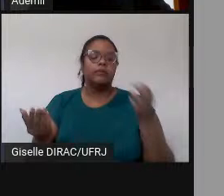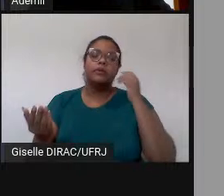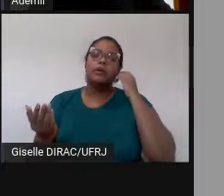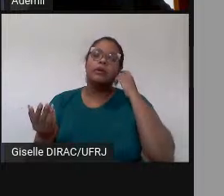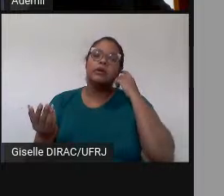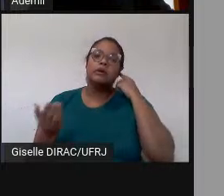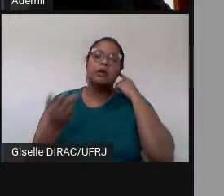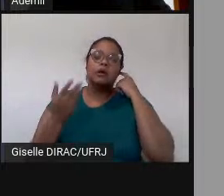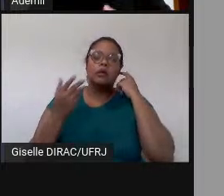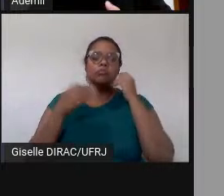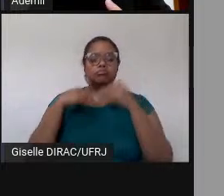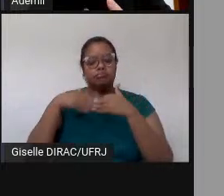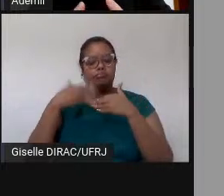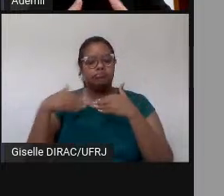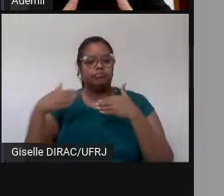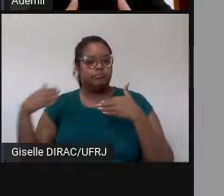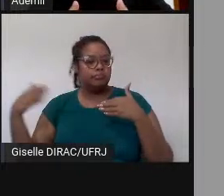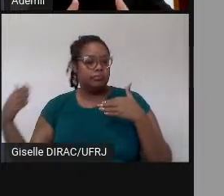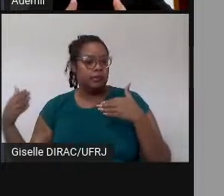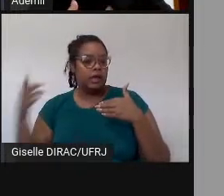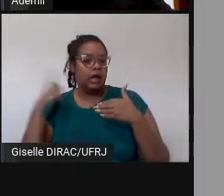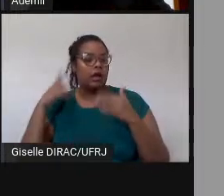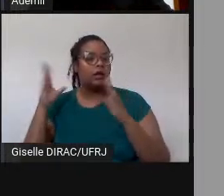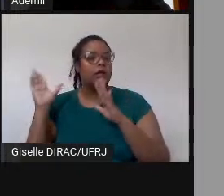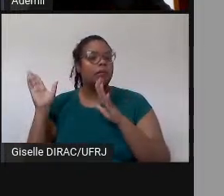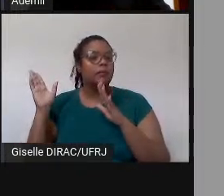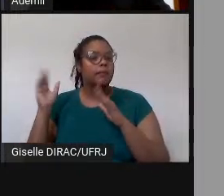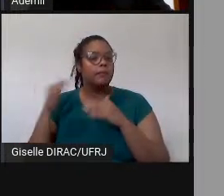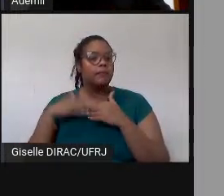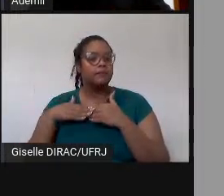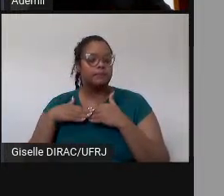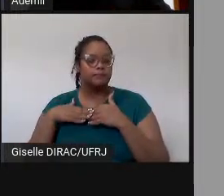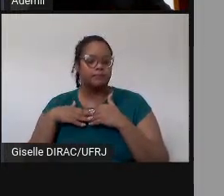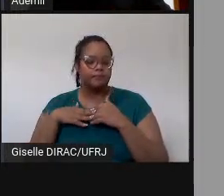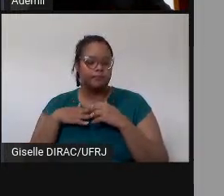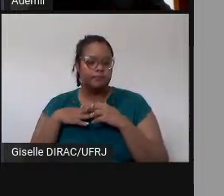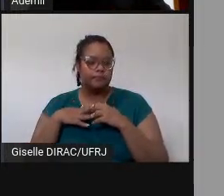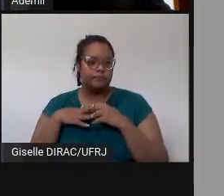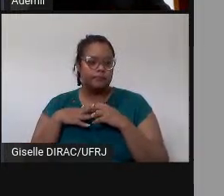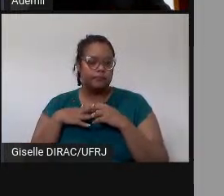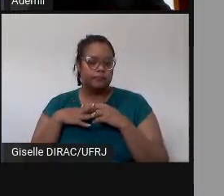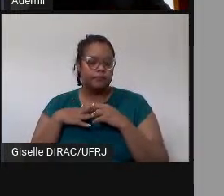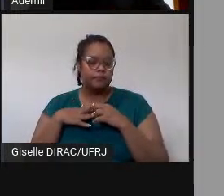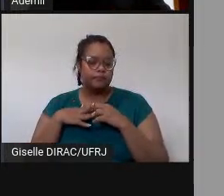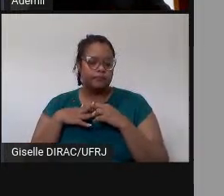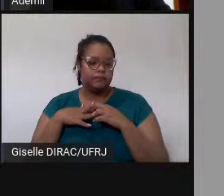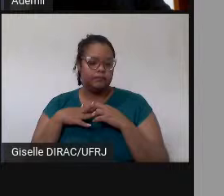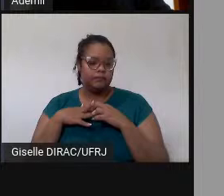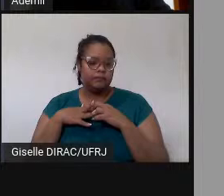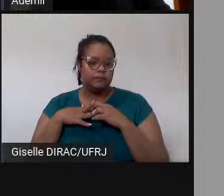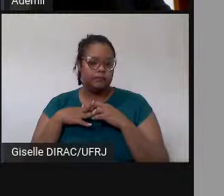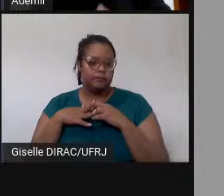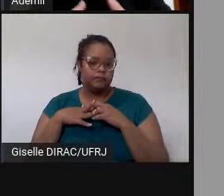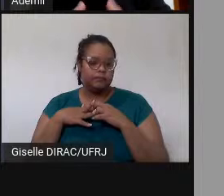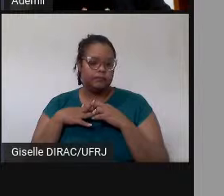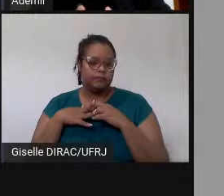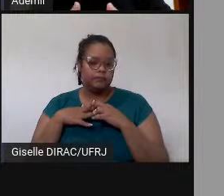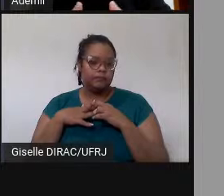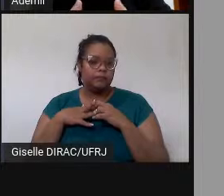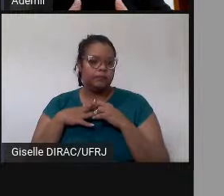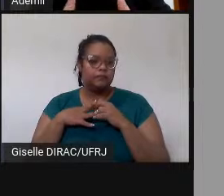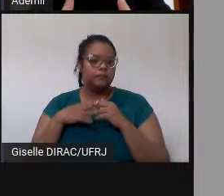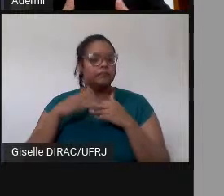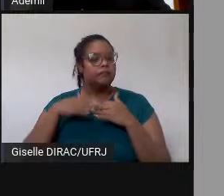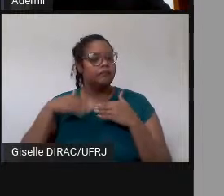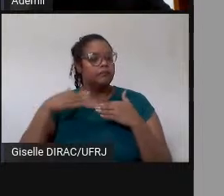com o tempo, eles passaram essa missão